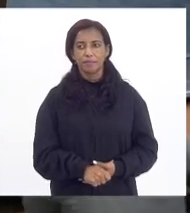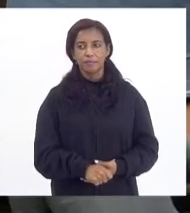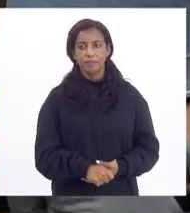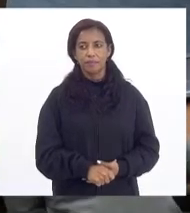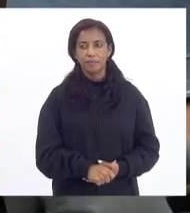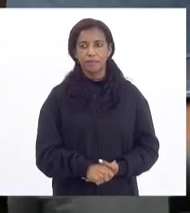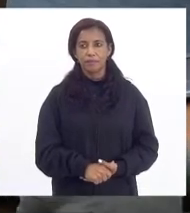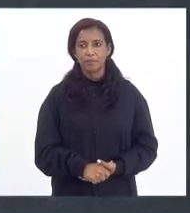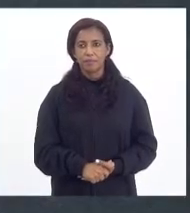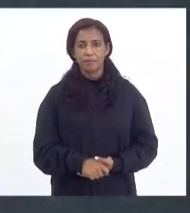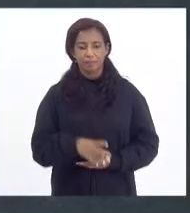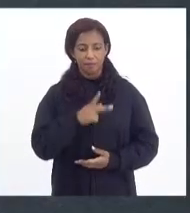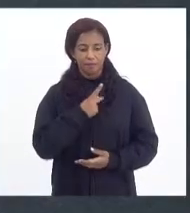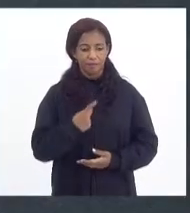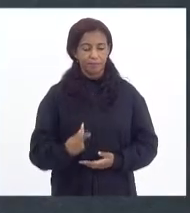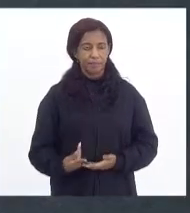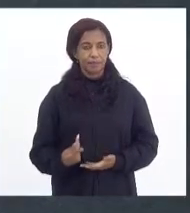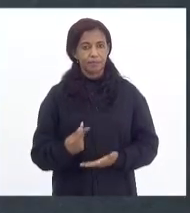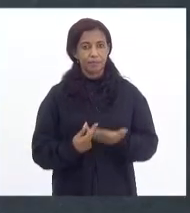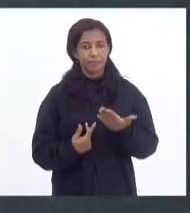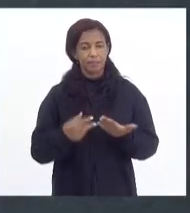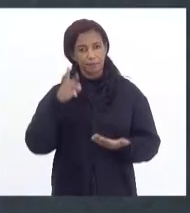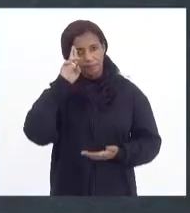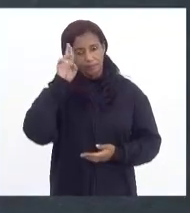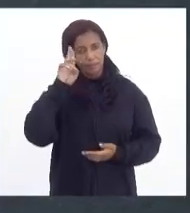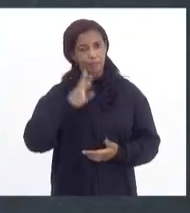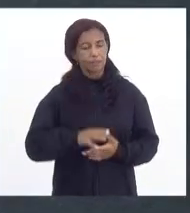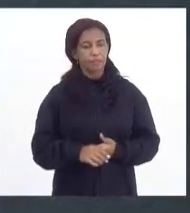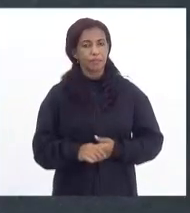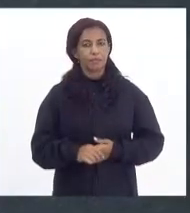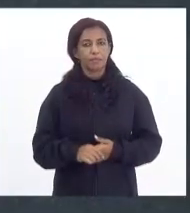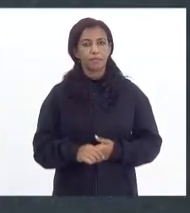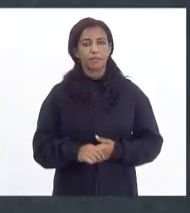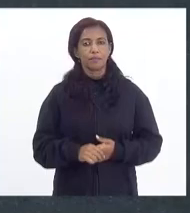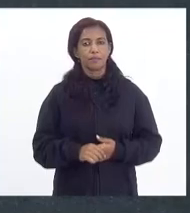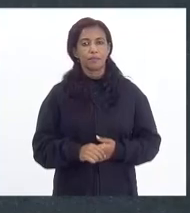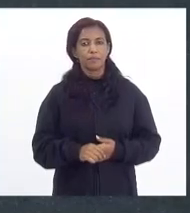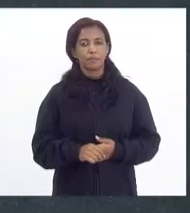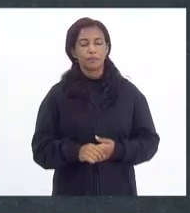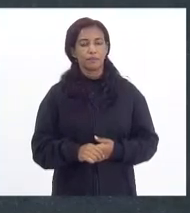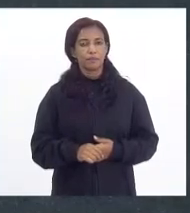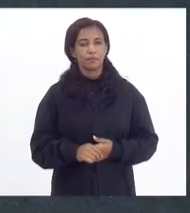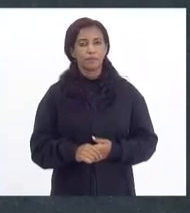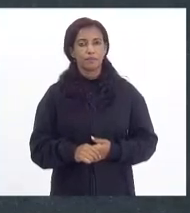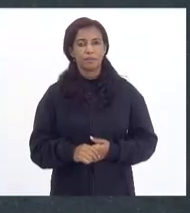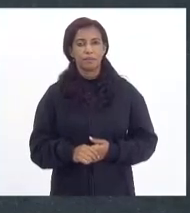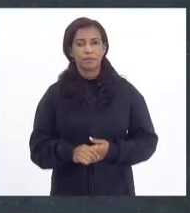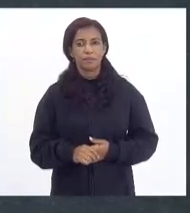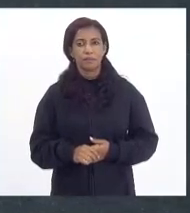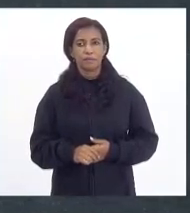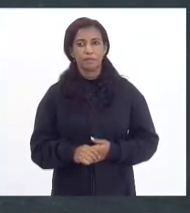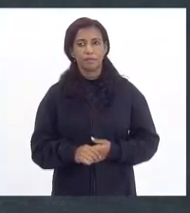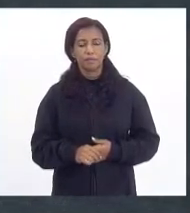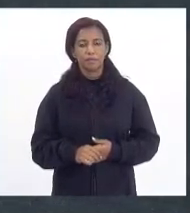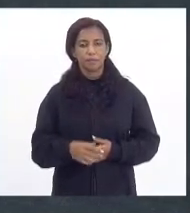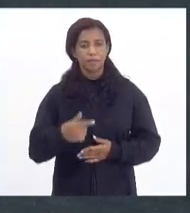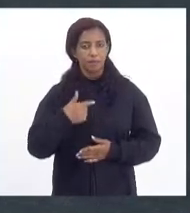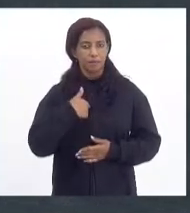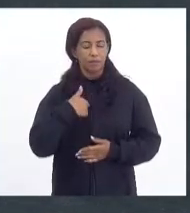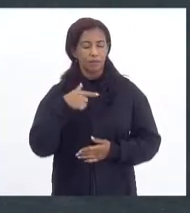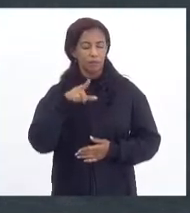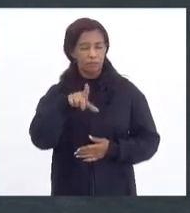Senhora Presidente, Eu vou